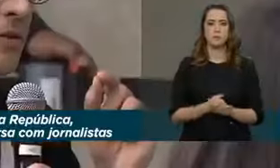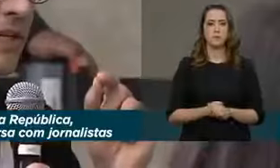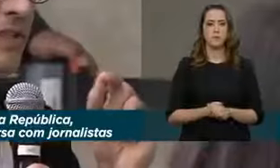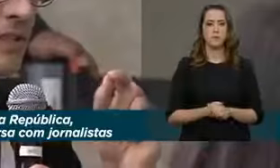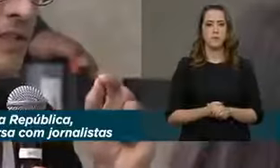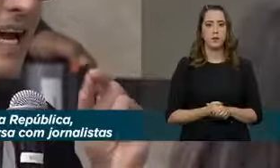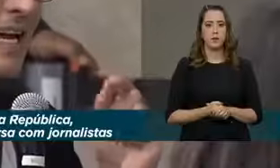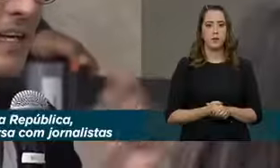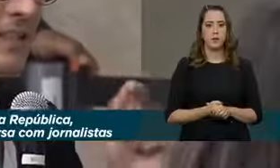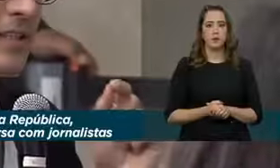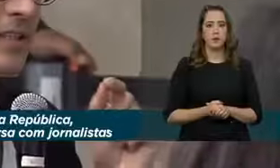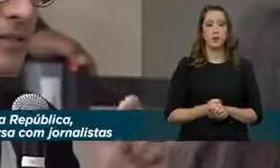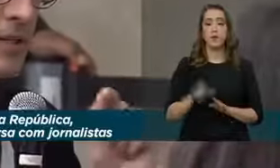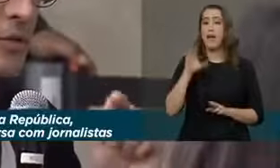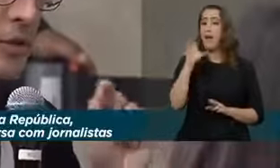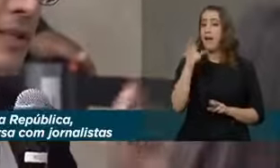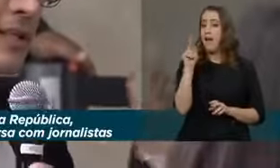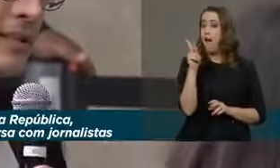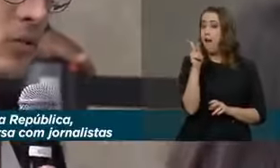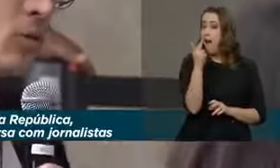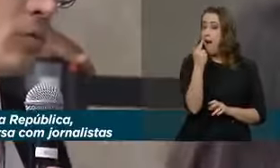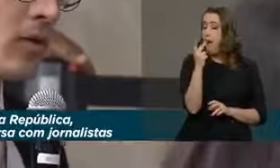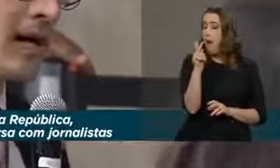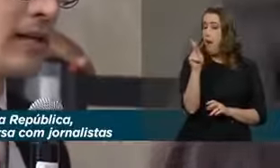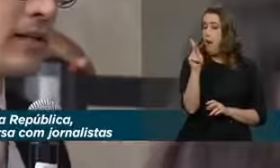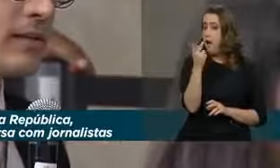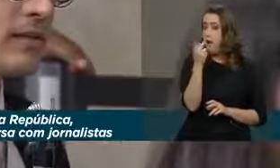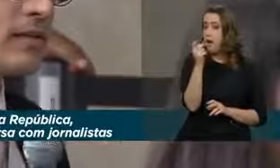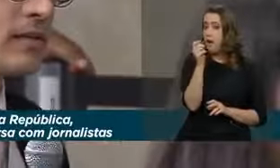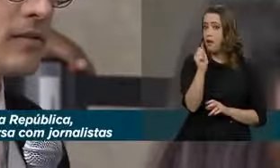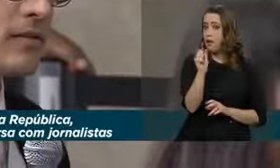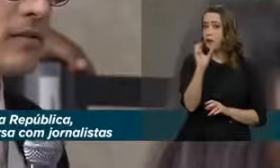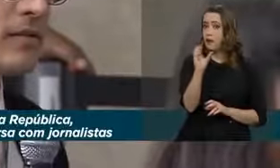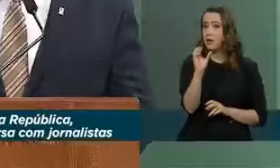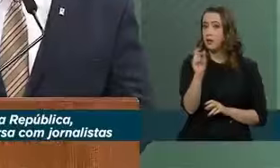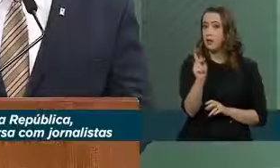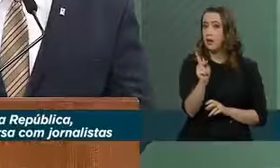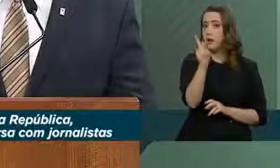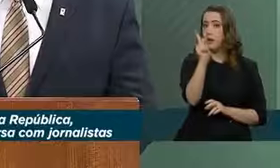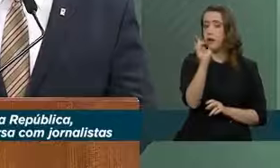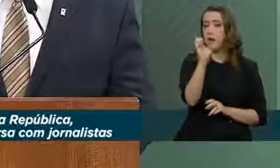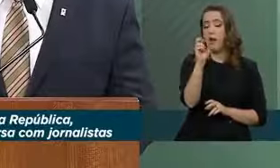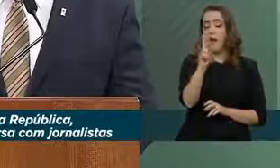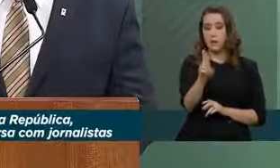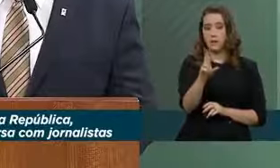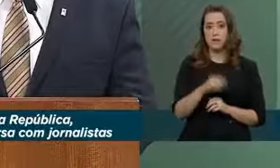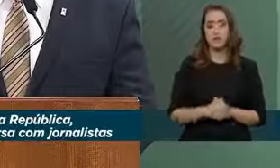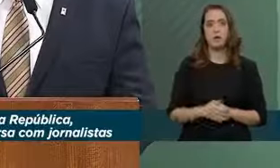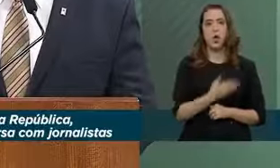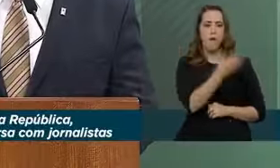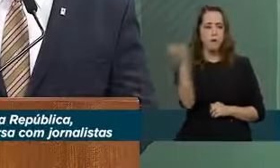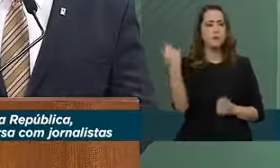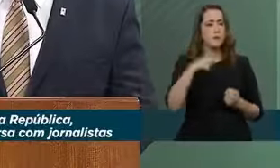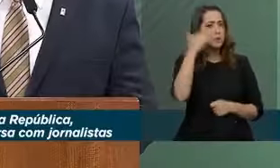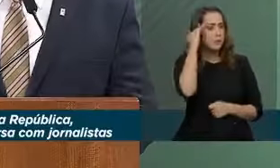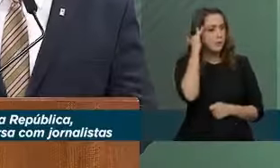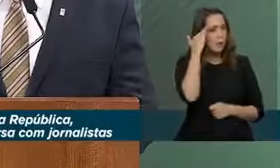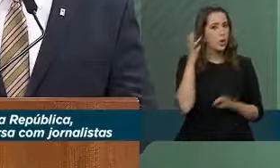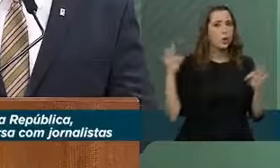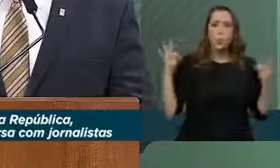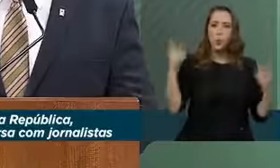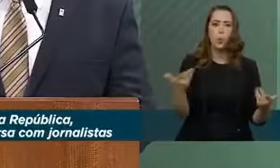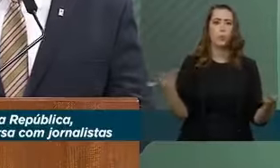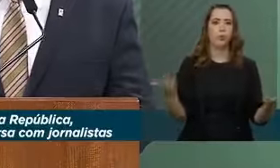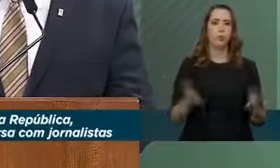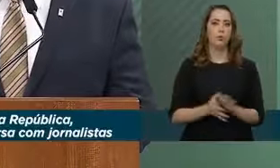Porto-voz, quando ele diz hackers, ele está falando que o jornalista atuou como um hacker? No todo. Vocês têm que entender o contexto